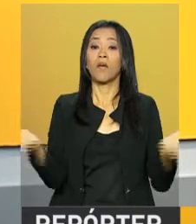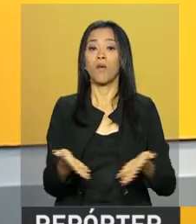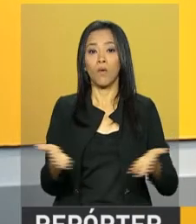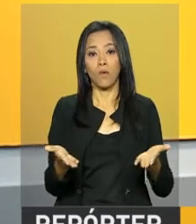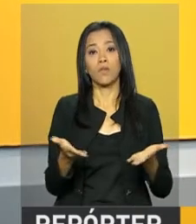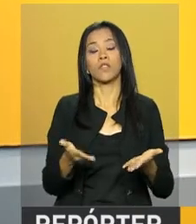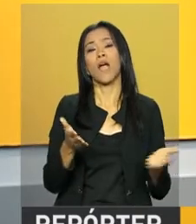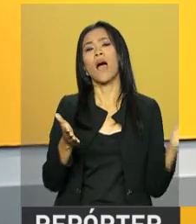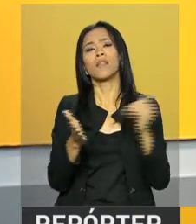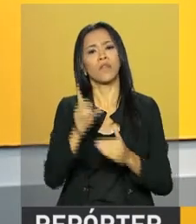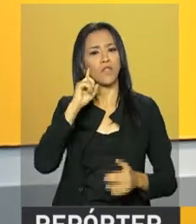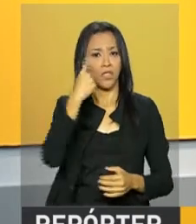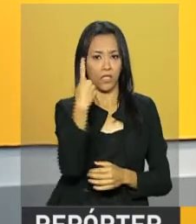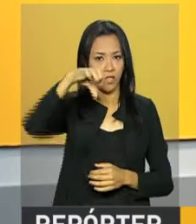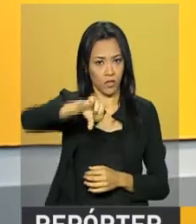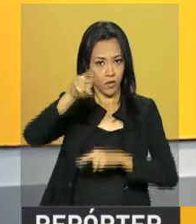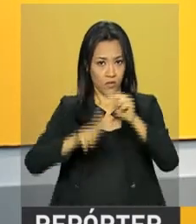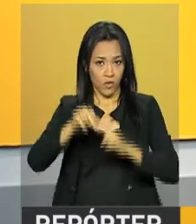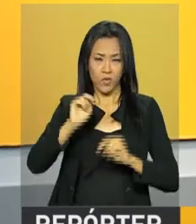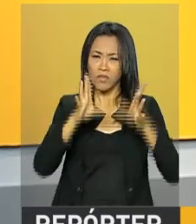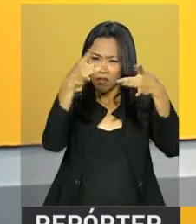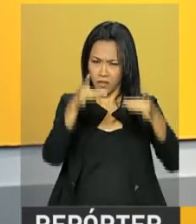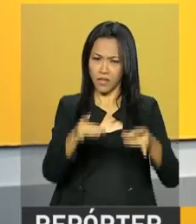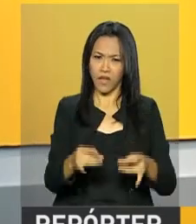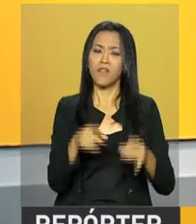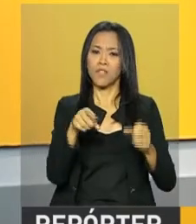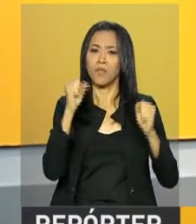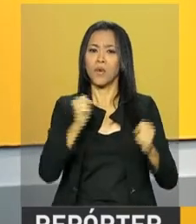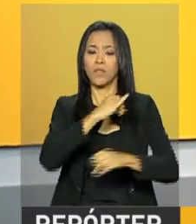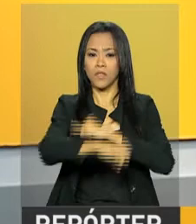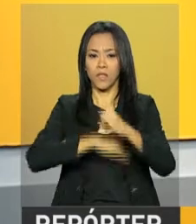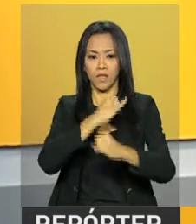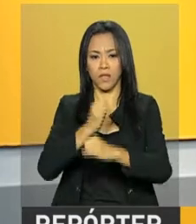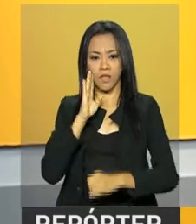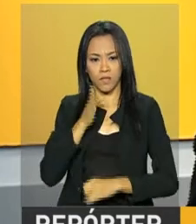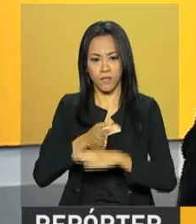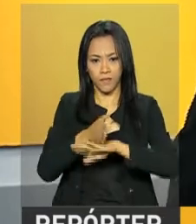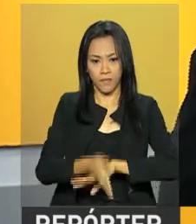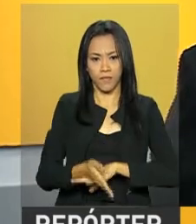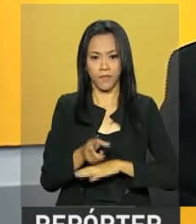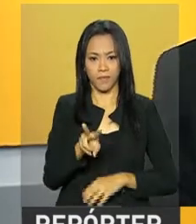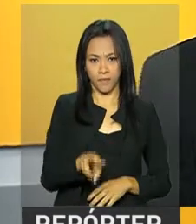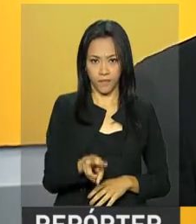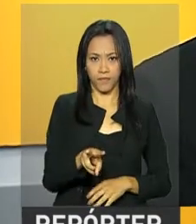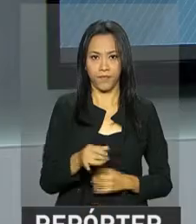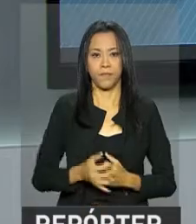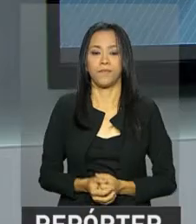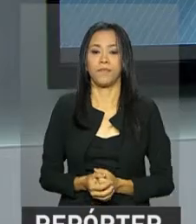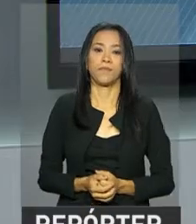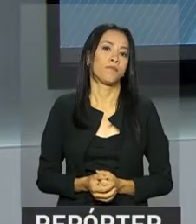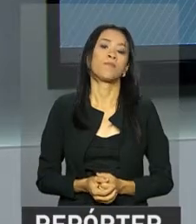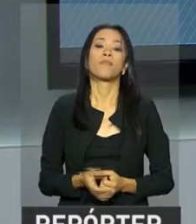e vão até 19 de junho. Todos os detalhes estão em sisu.mec.gov.br.